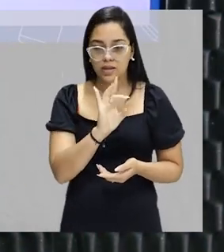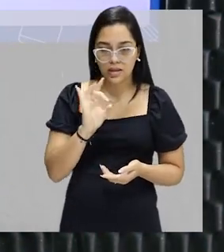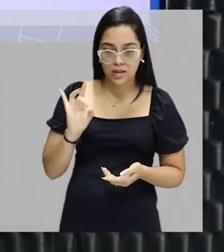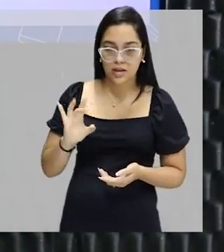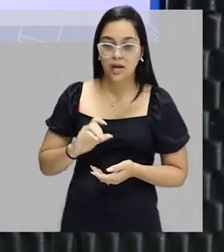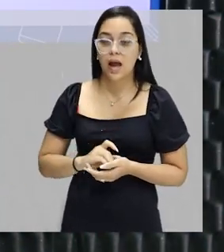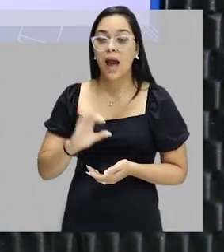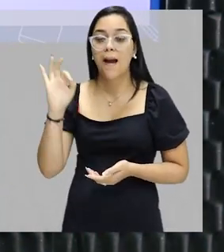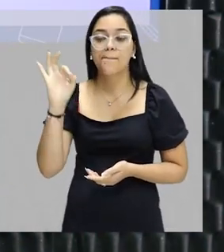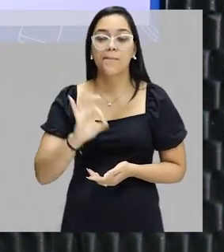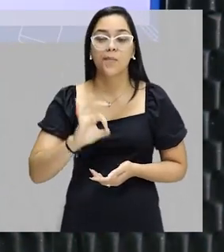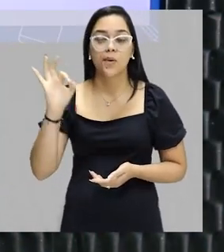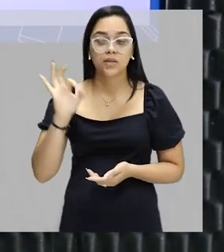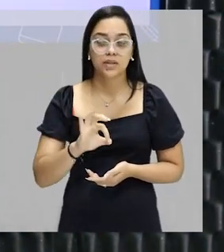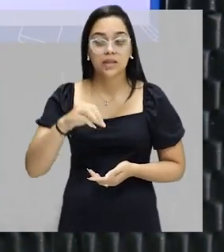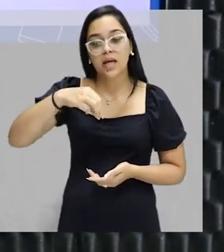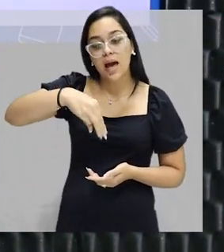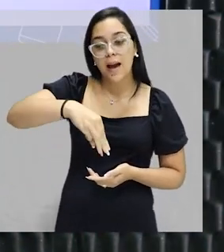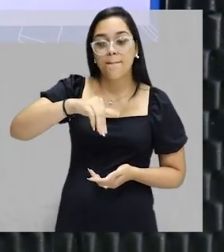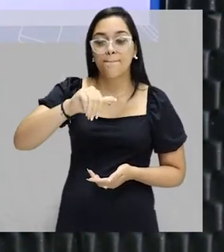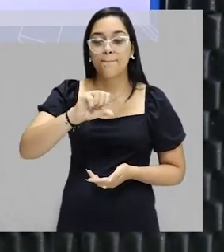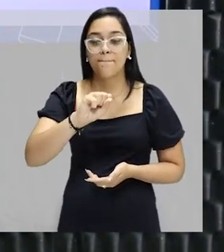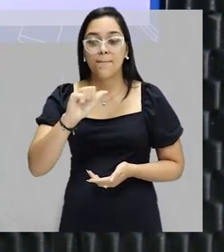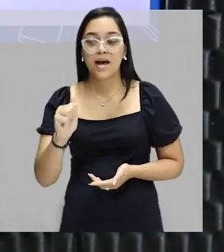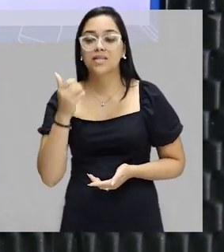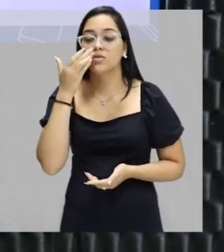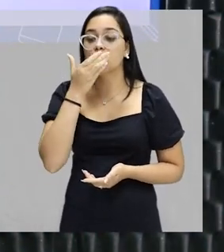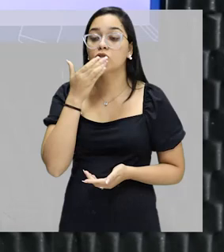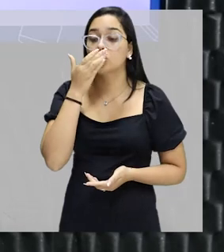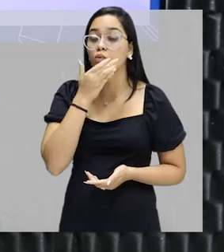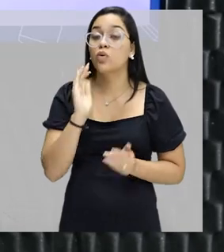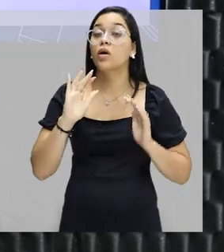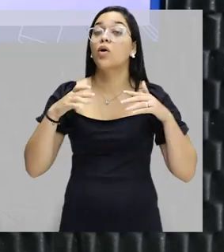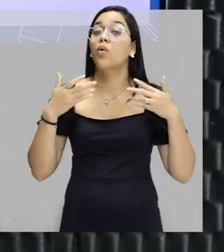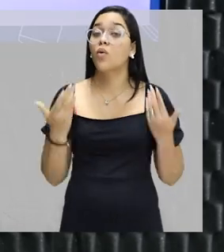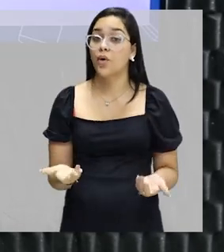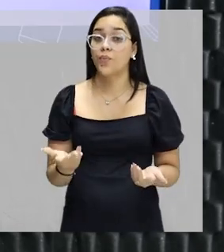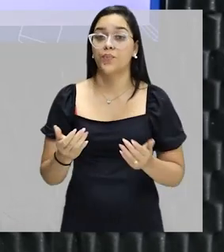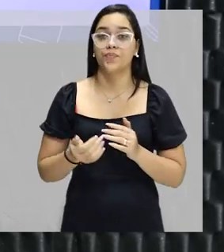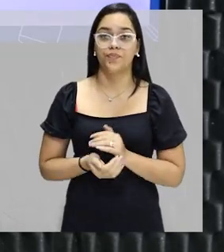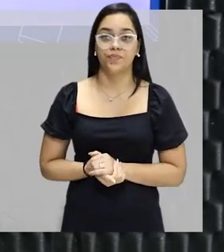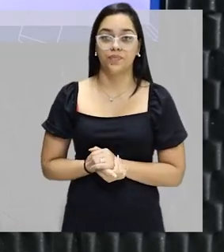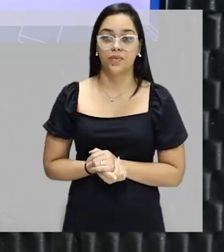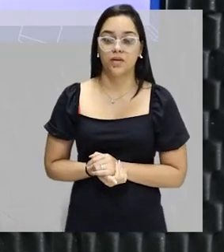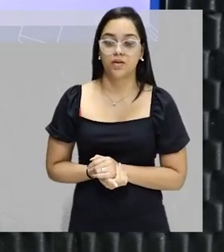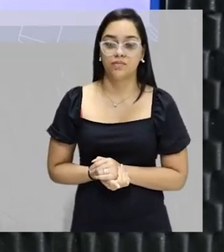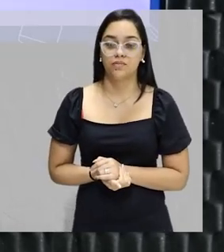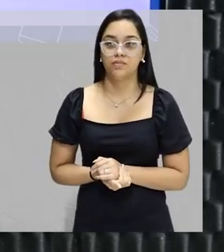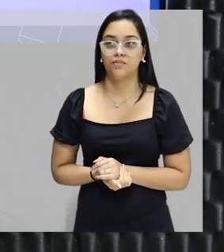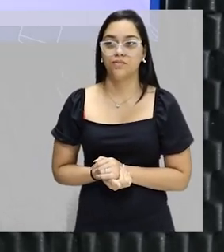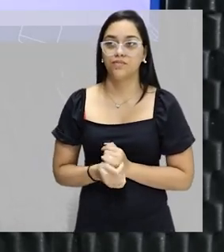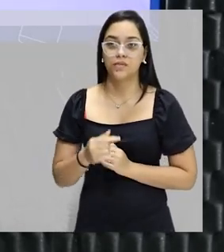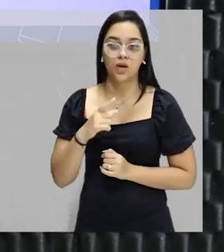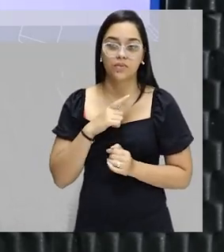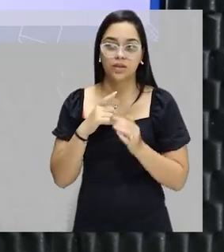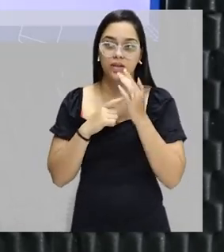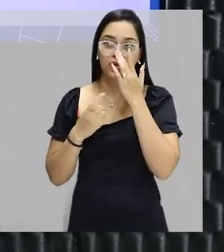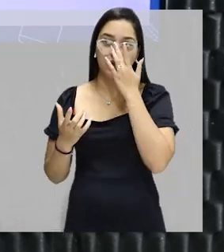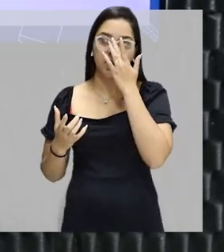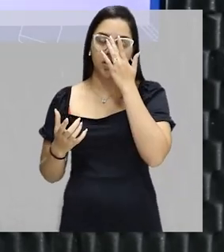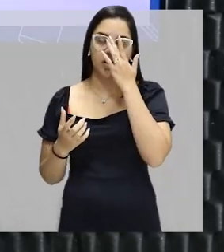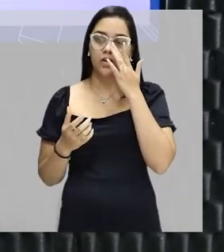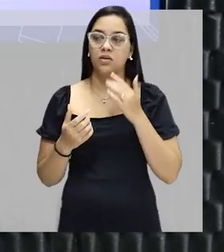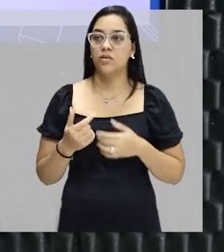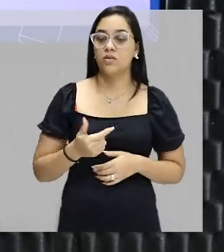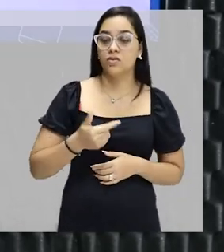açúcar cada uma, a porcentagem em massa de açúcar comum será. Então, temos aqui um